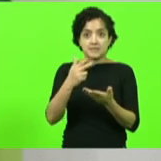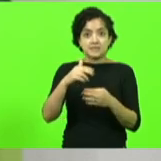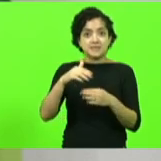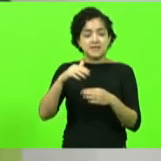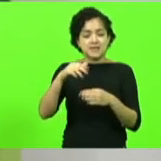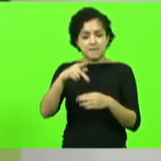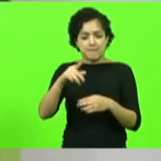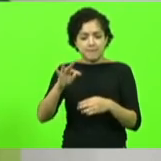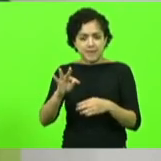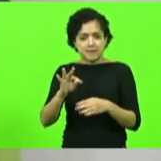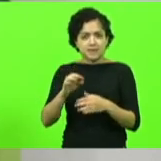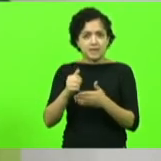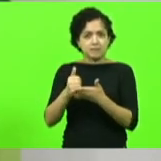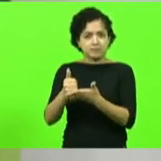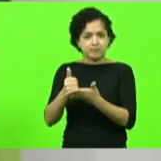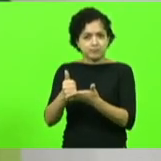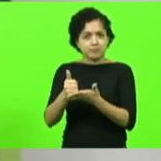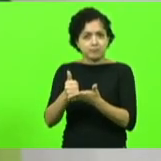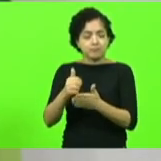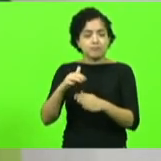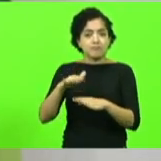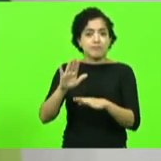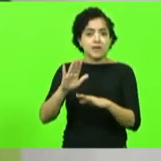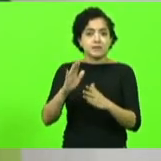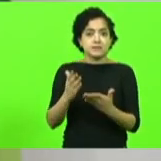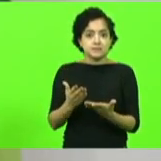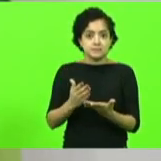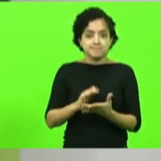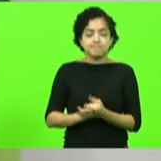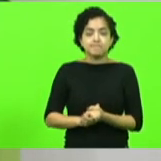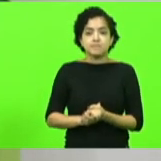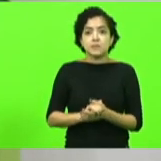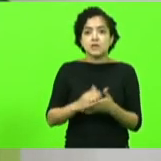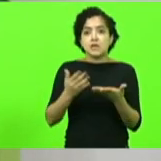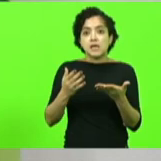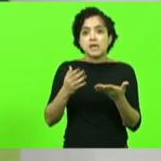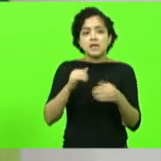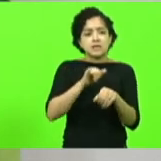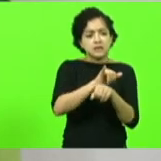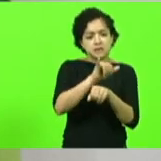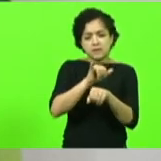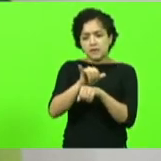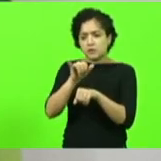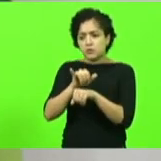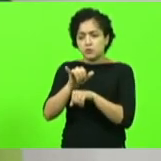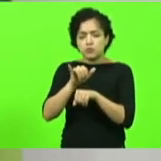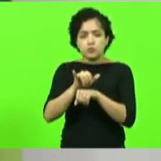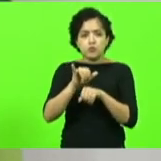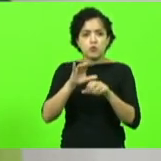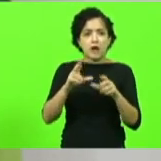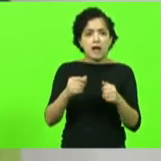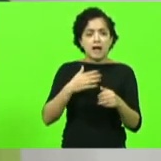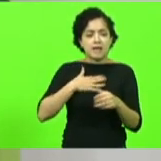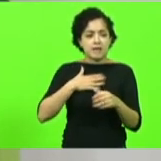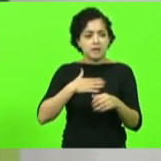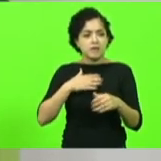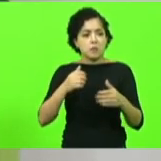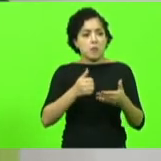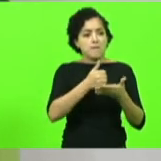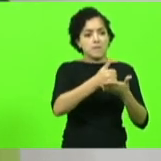do que os próprios petistas e que enganou todo mundo com aquela história de Bolsonaro para cá Bolsonaro